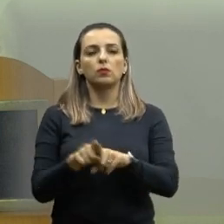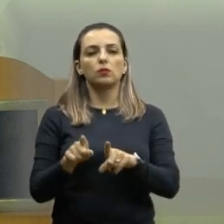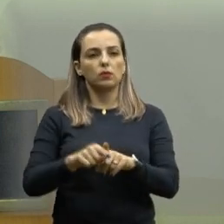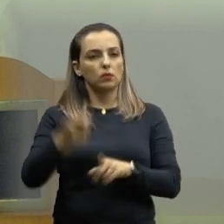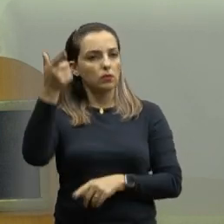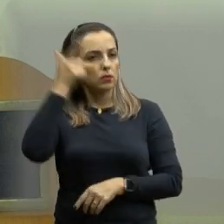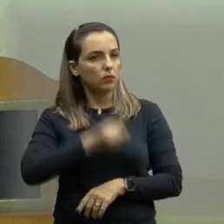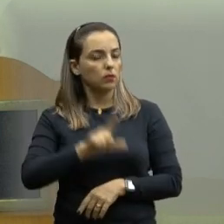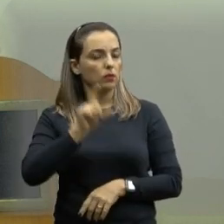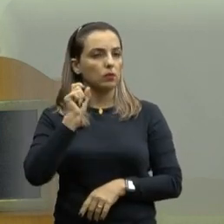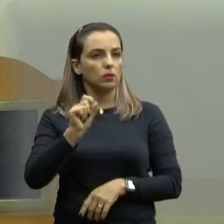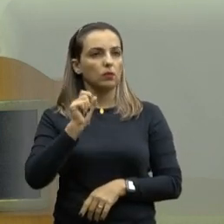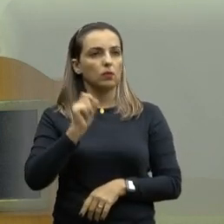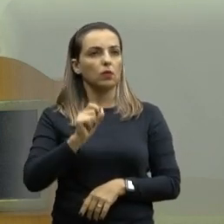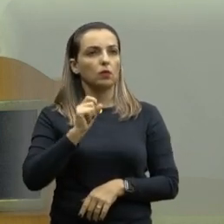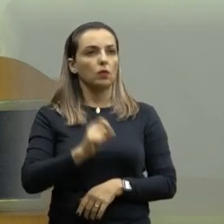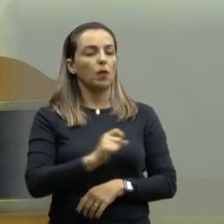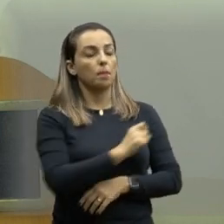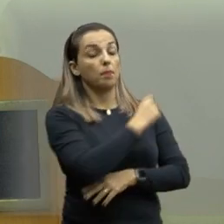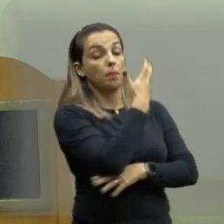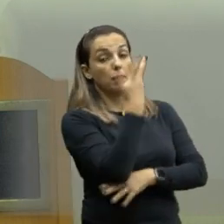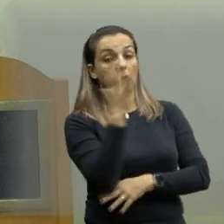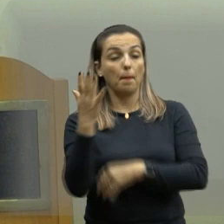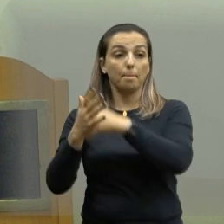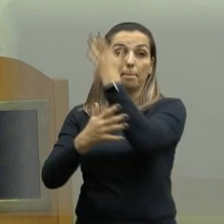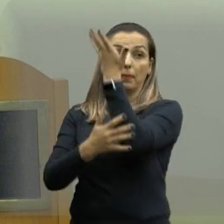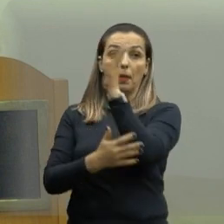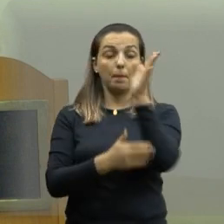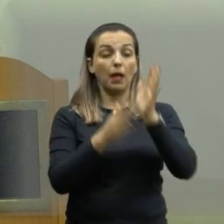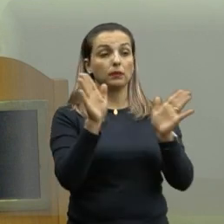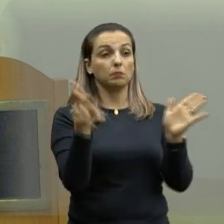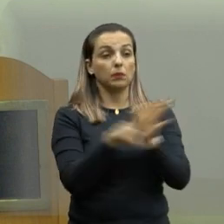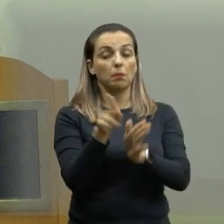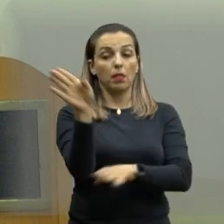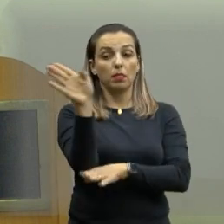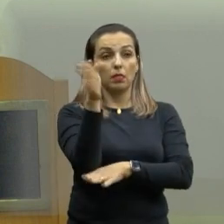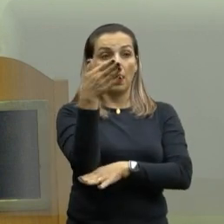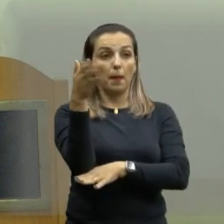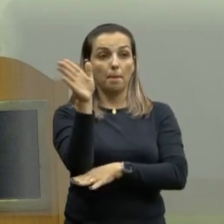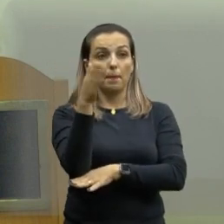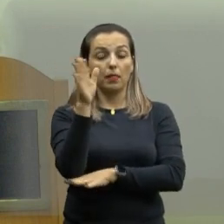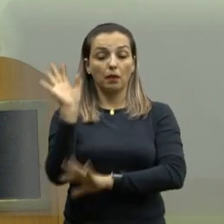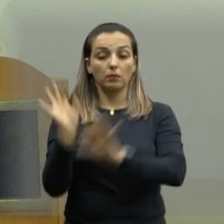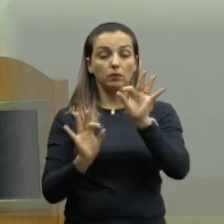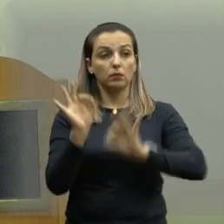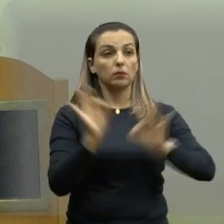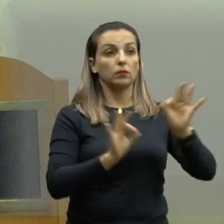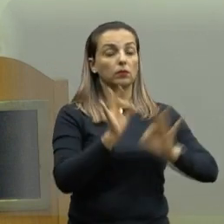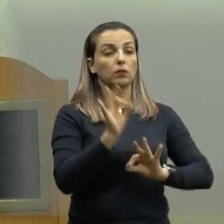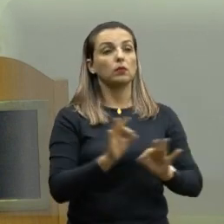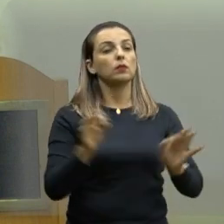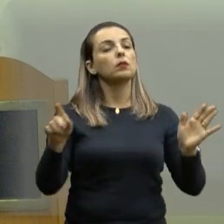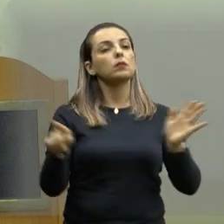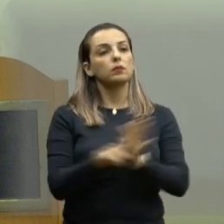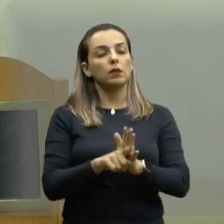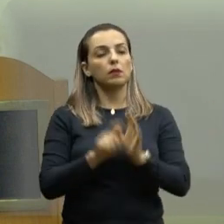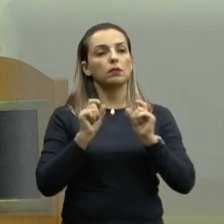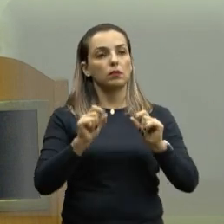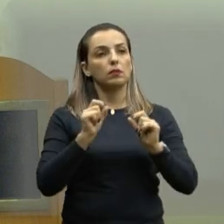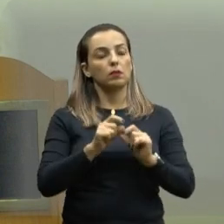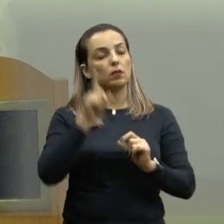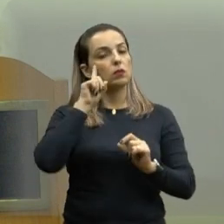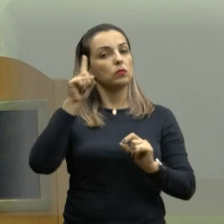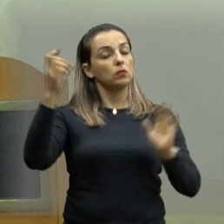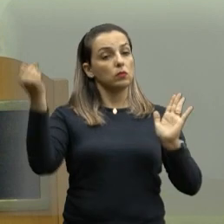mandato a revitalização da Praça das Bandeiras João Culturatozinho concluído e é muito simbólico